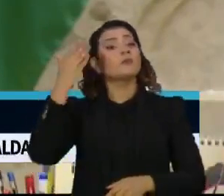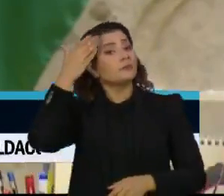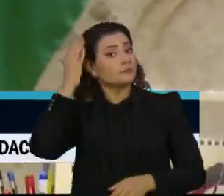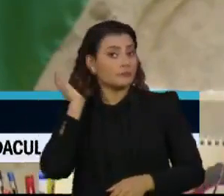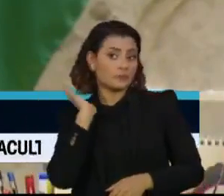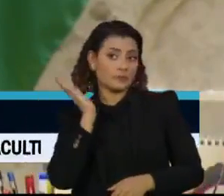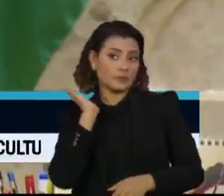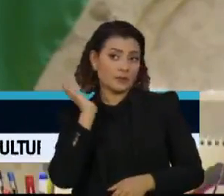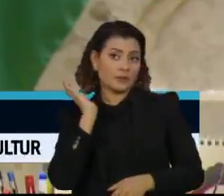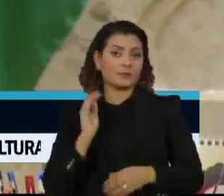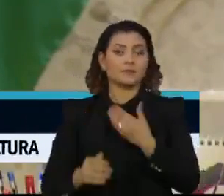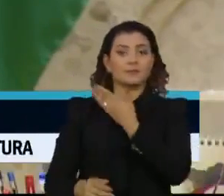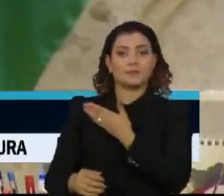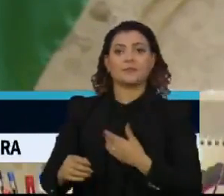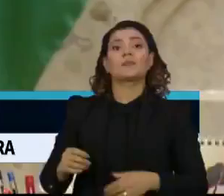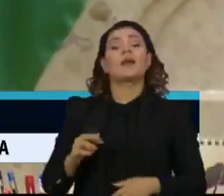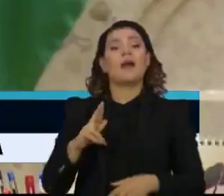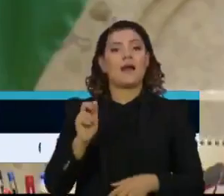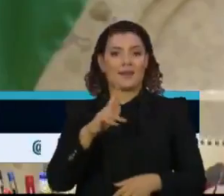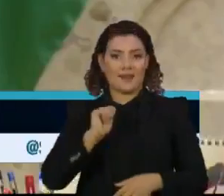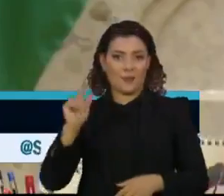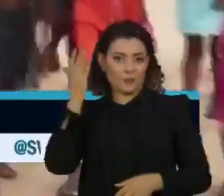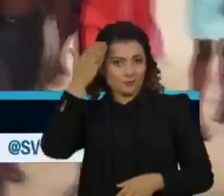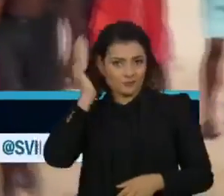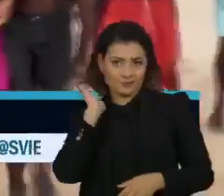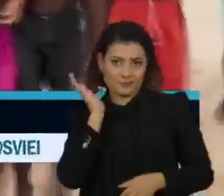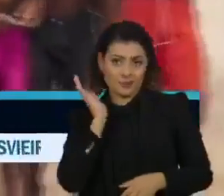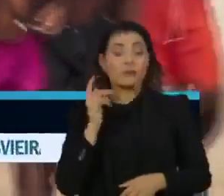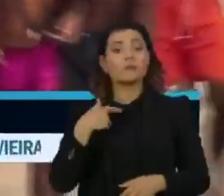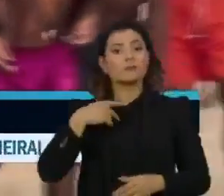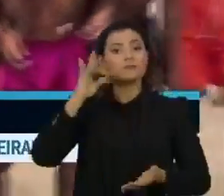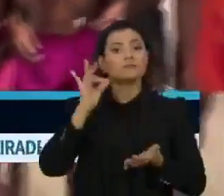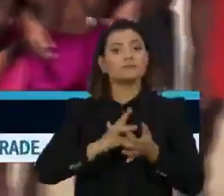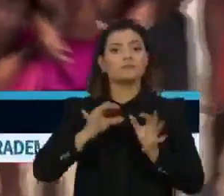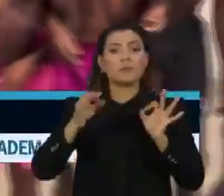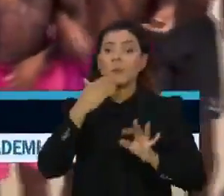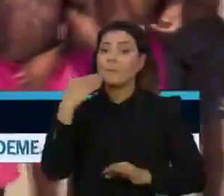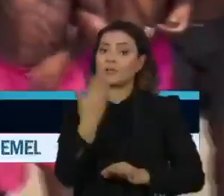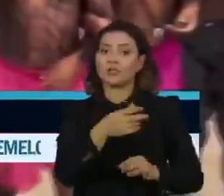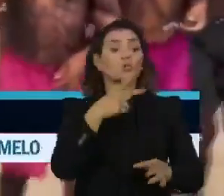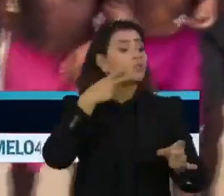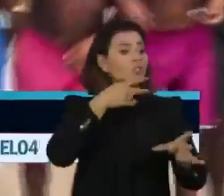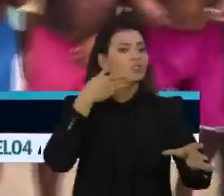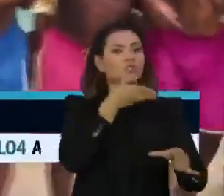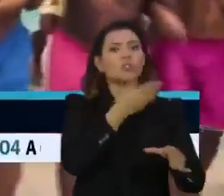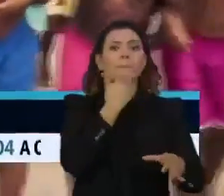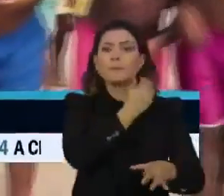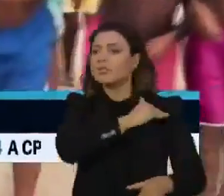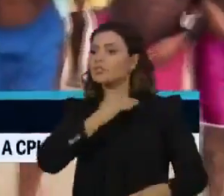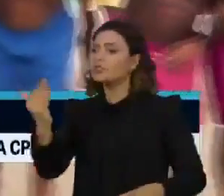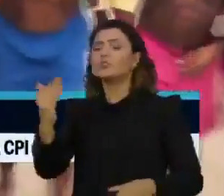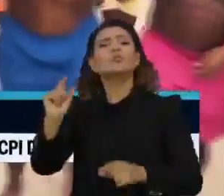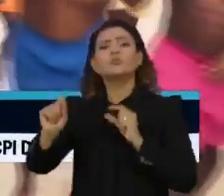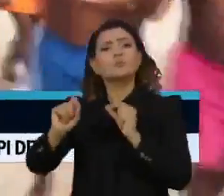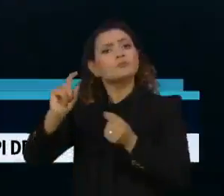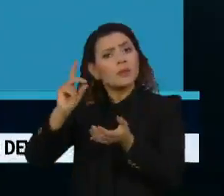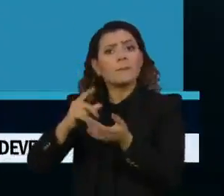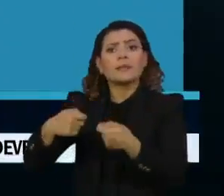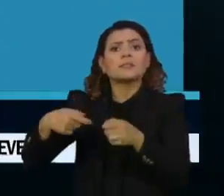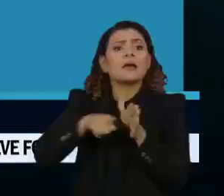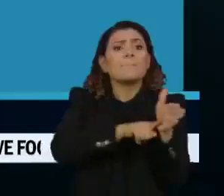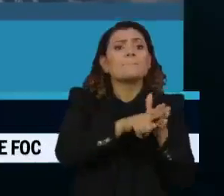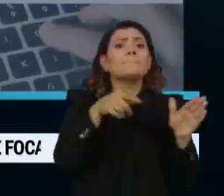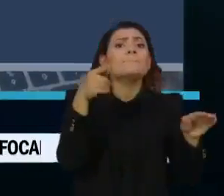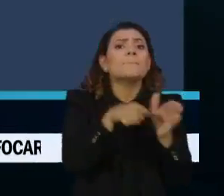Procuradora-Geral da República, Raquel Dodd, reconheceu como legítimo o pedido dos índios para serem previamente consultados